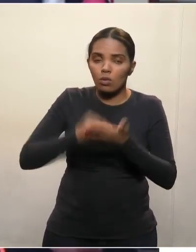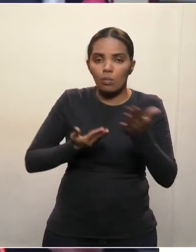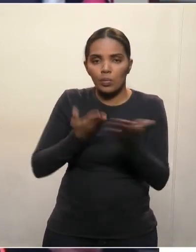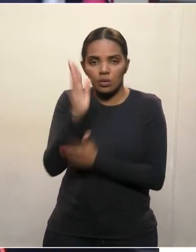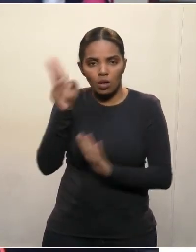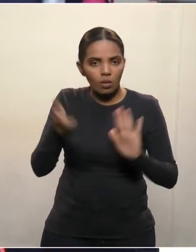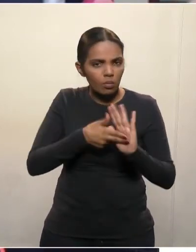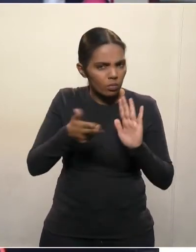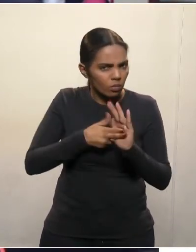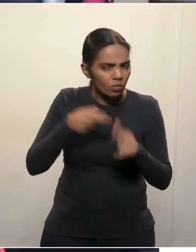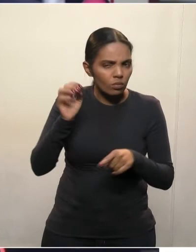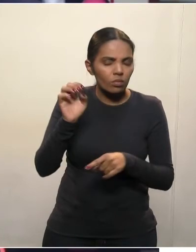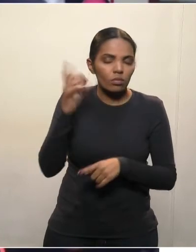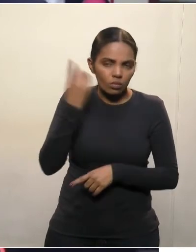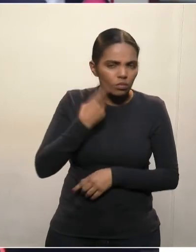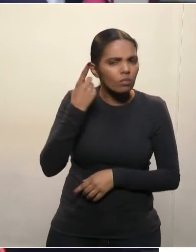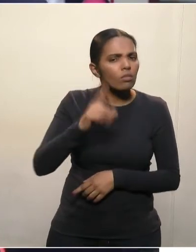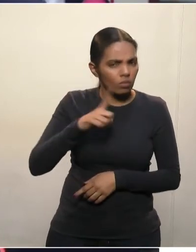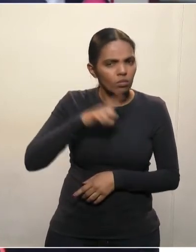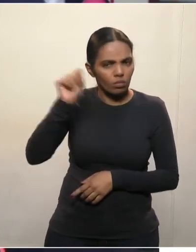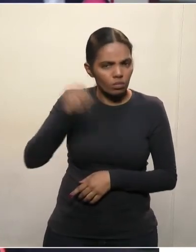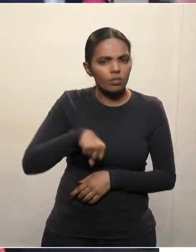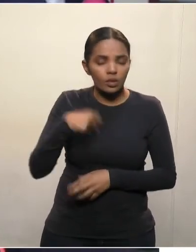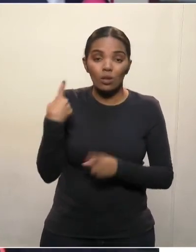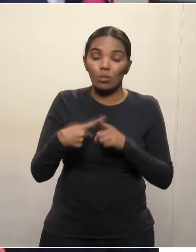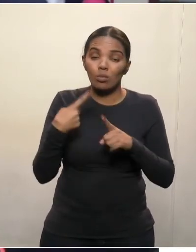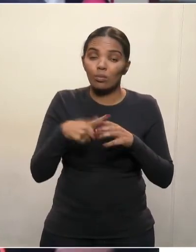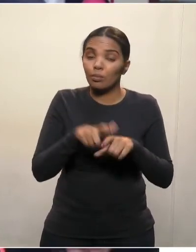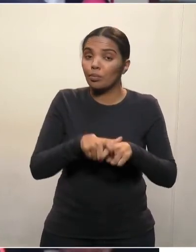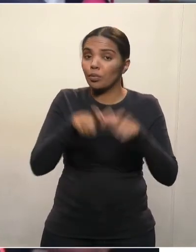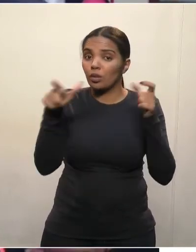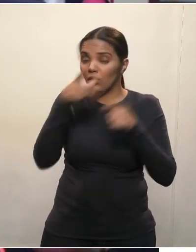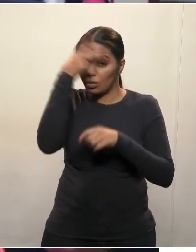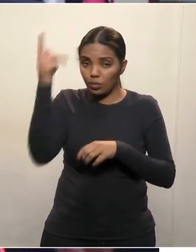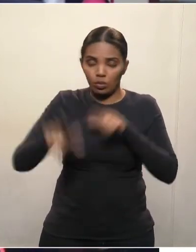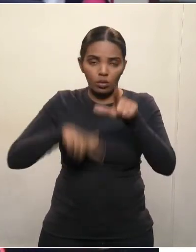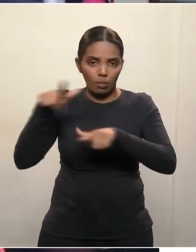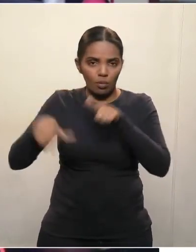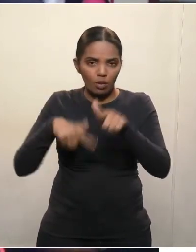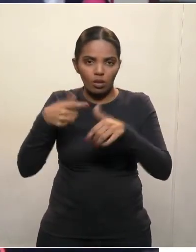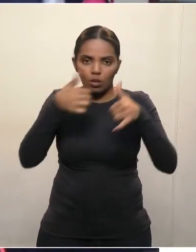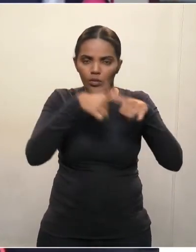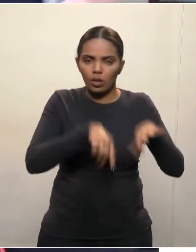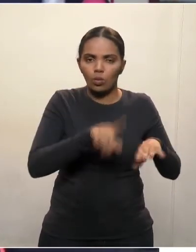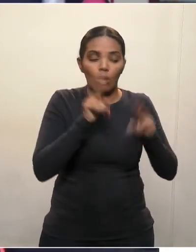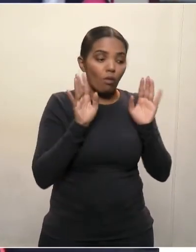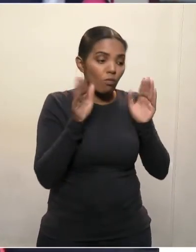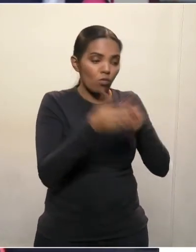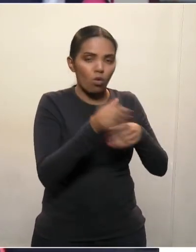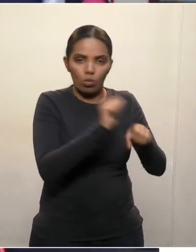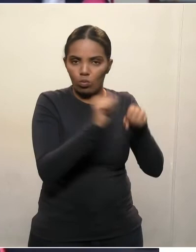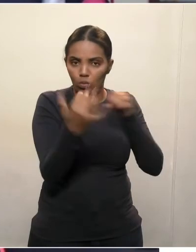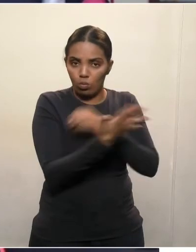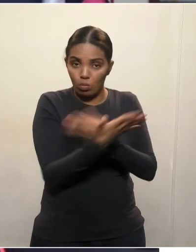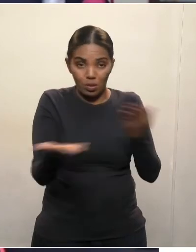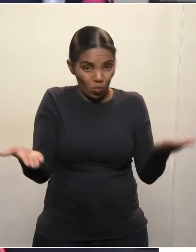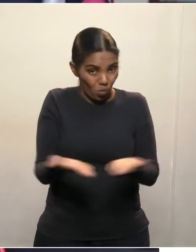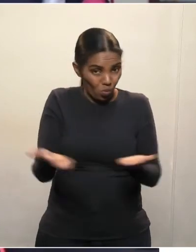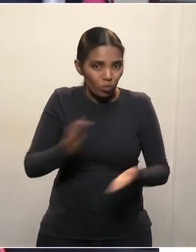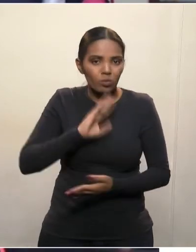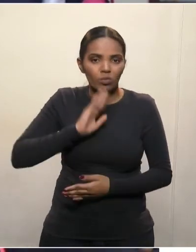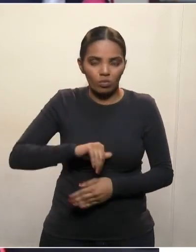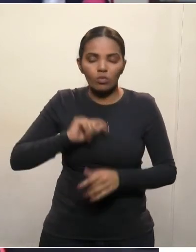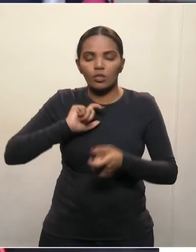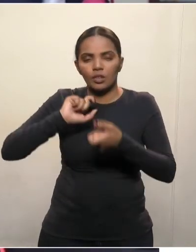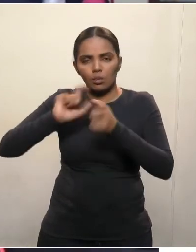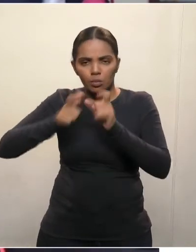sim. Nós estamos com problema agora porque grande parte das pessoas que executam estão cuidando do coronavírus. Mas nós estamos hoje à tarde nos reunidos com a